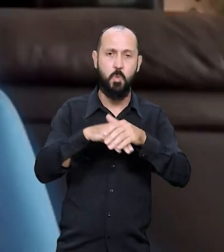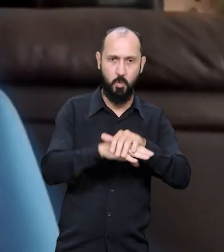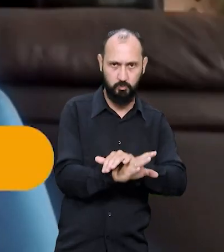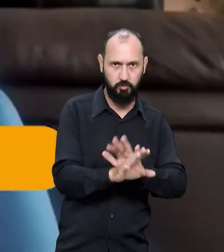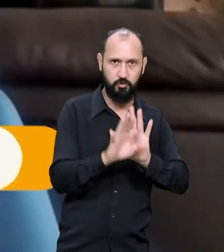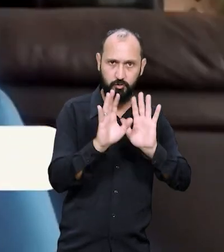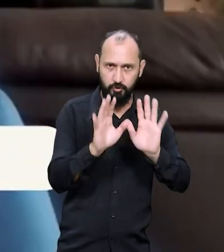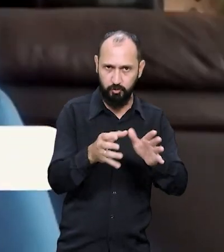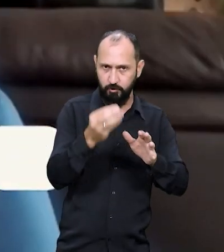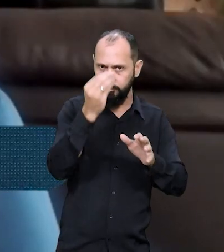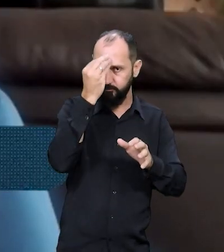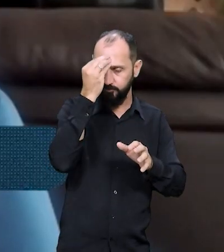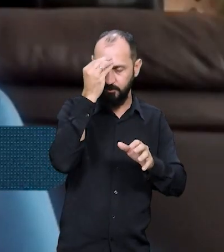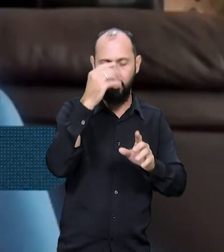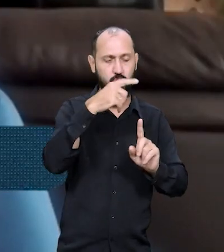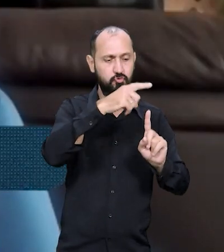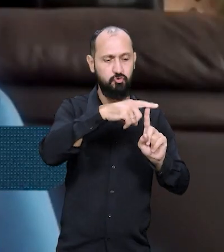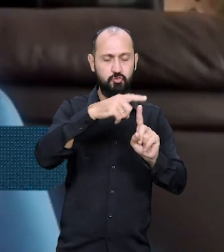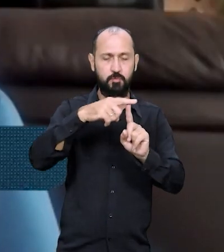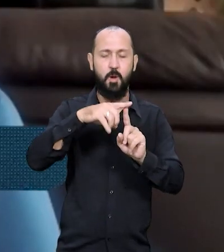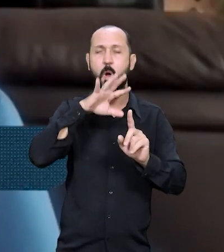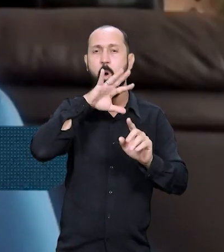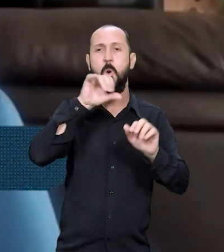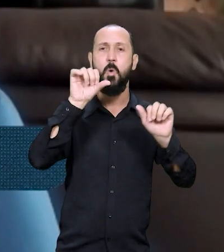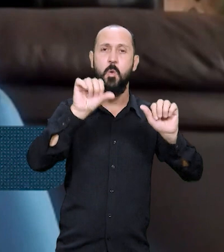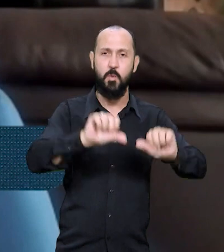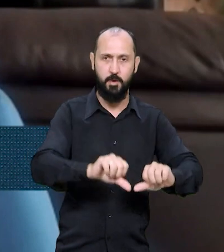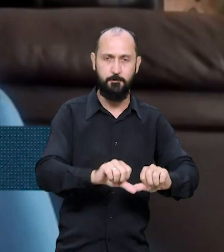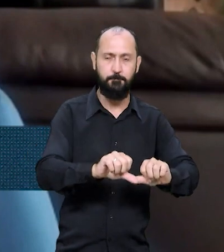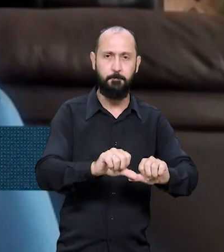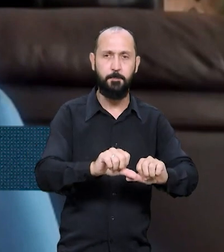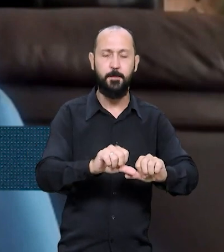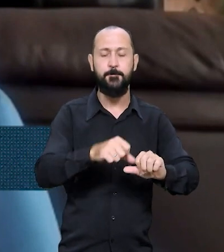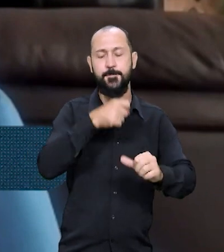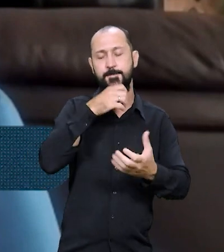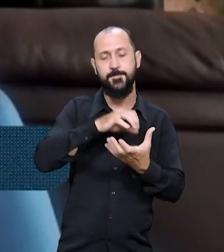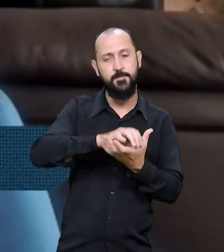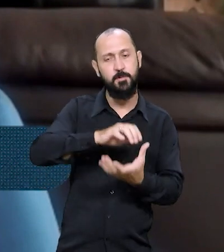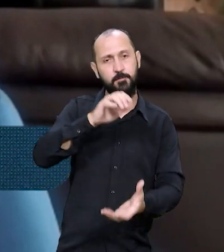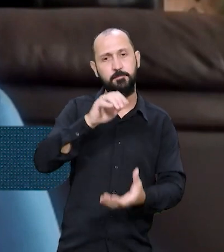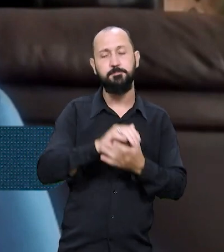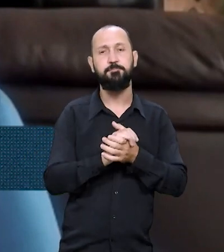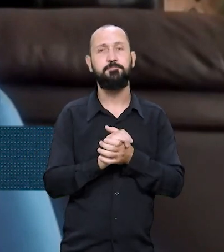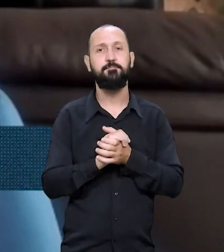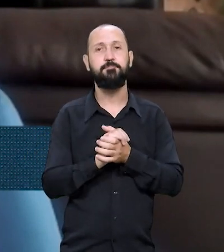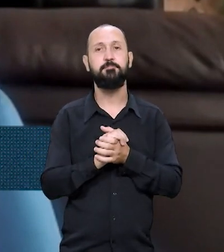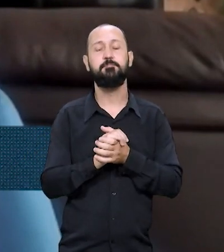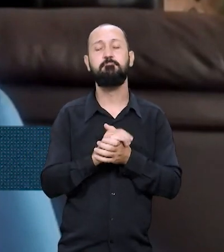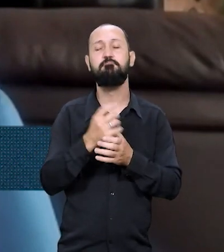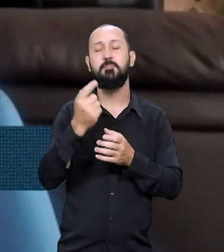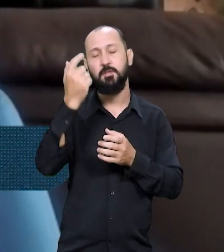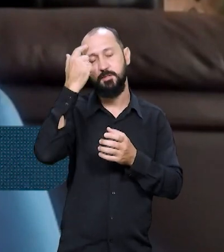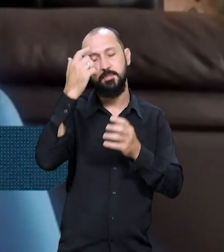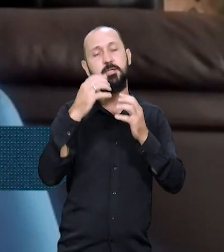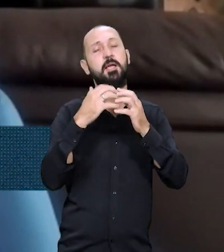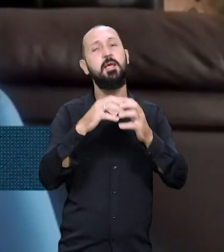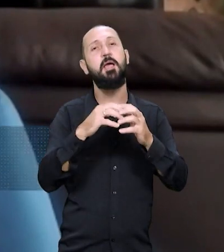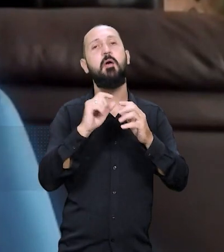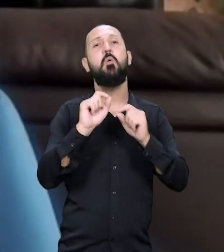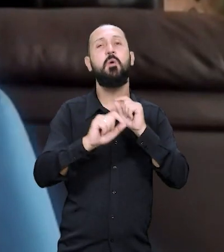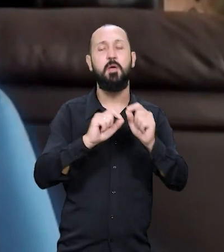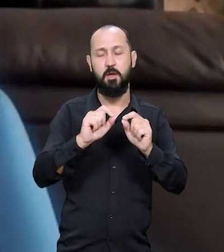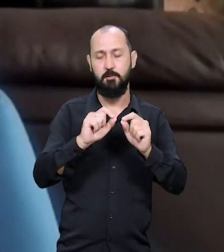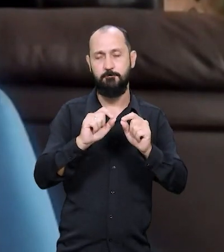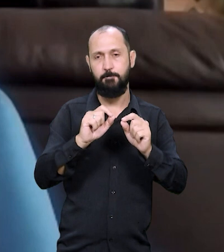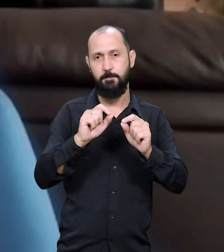e aí isso está relacionado aos estereótipos negativos do envelhecimento. E esse mindset é que,